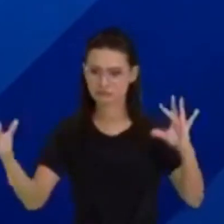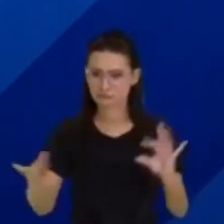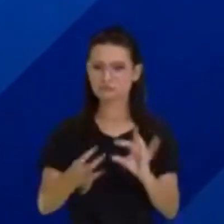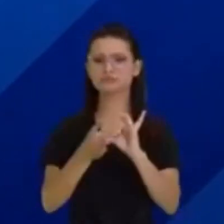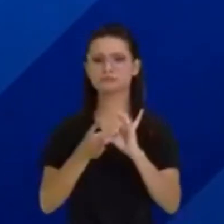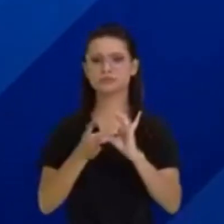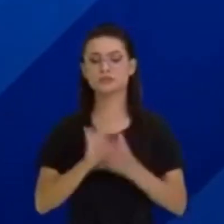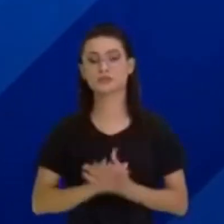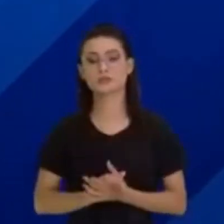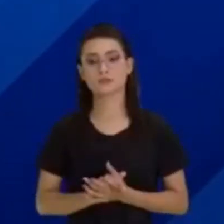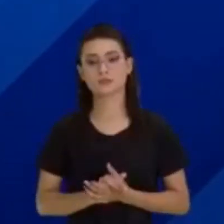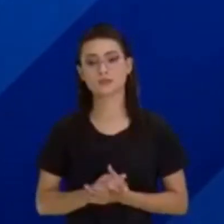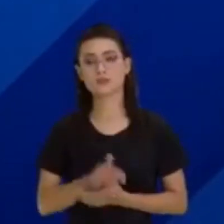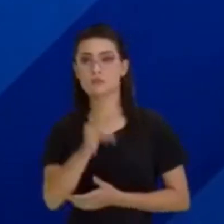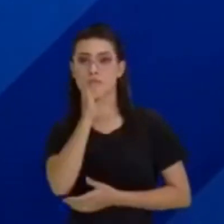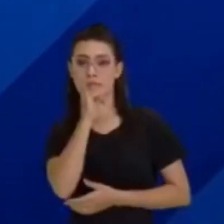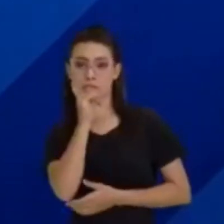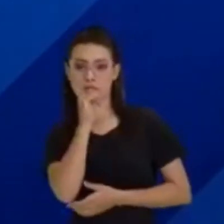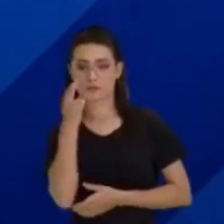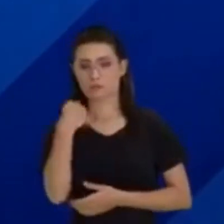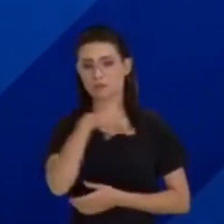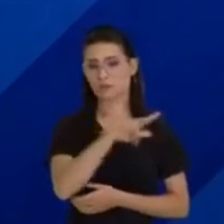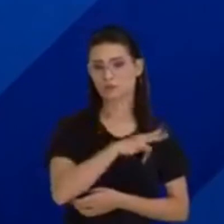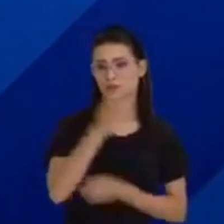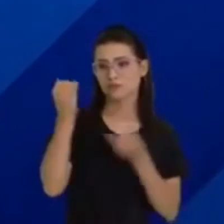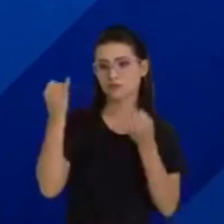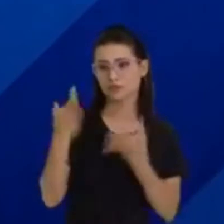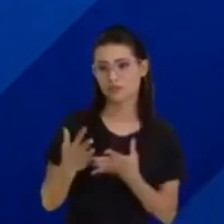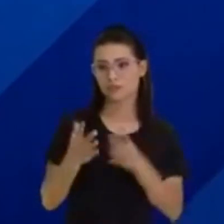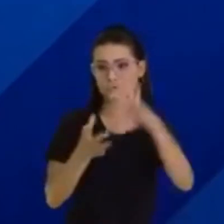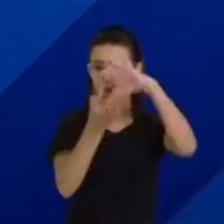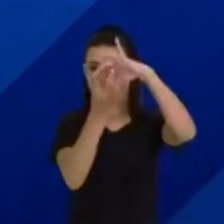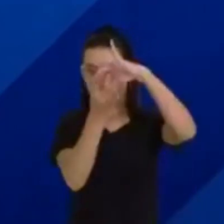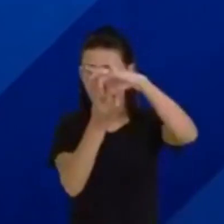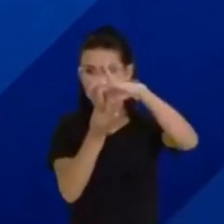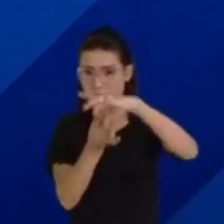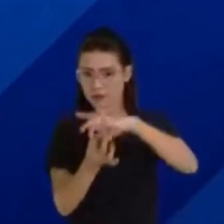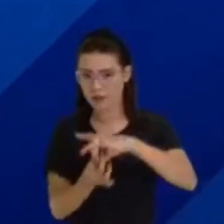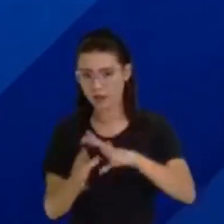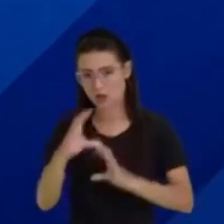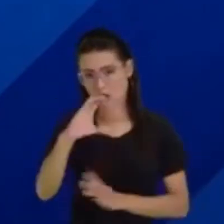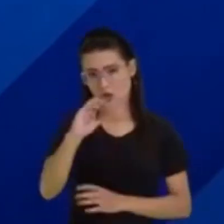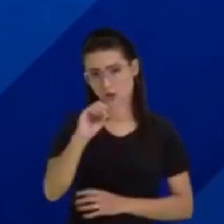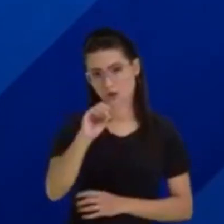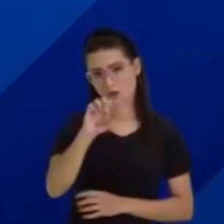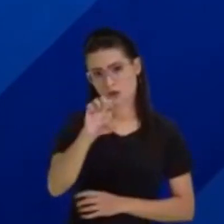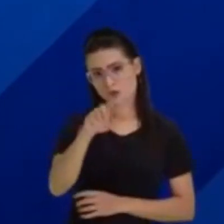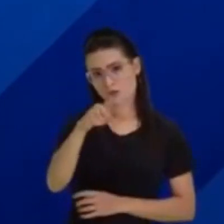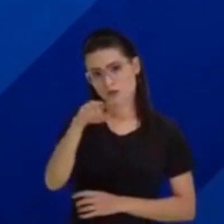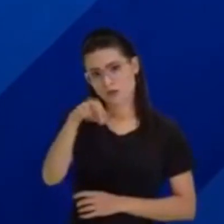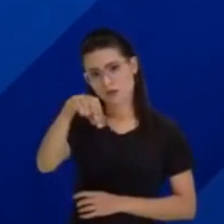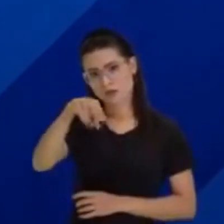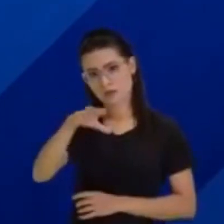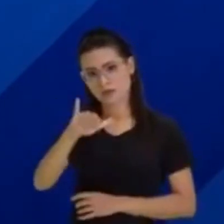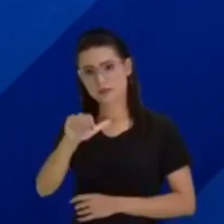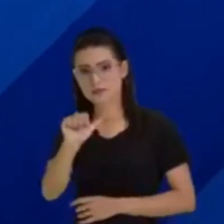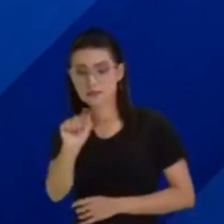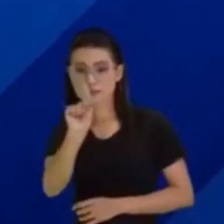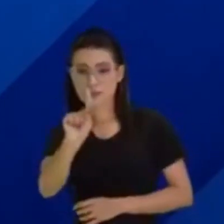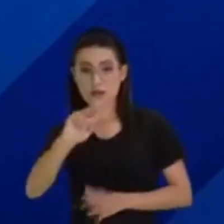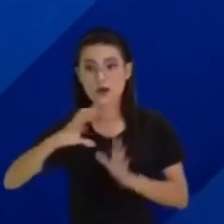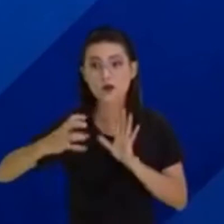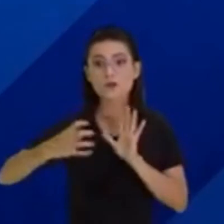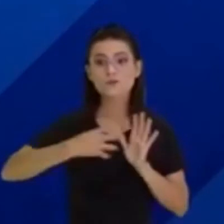Quando nós falamos sobre coerência, a coerência se refere ao sentido do texto. Um